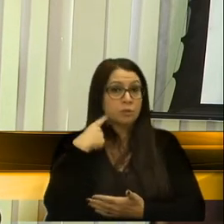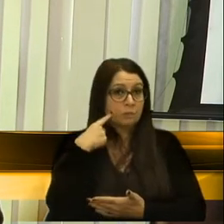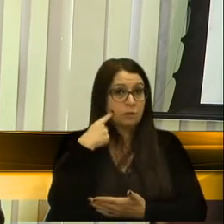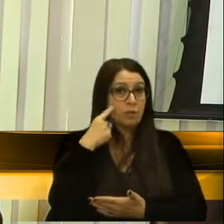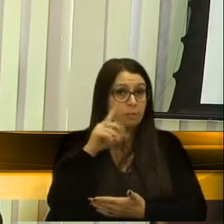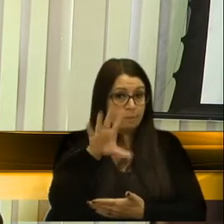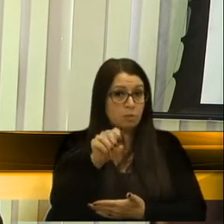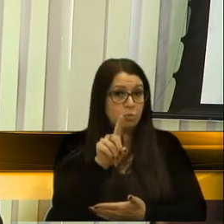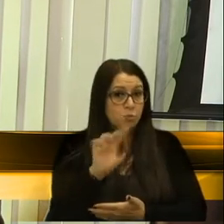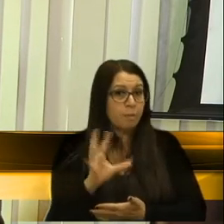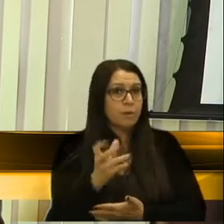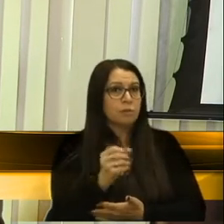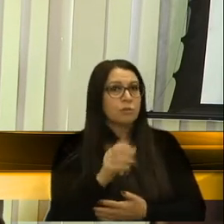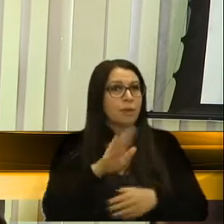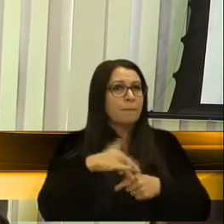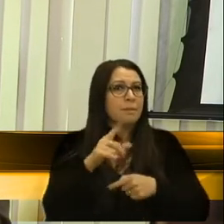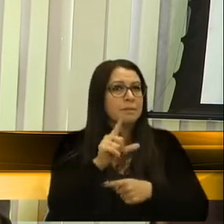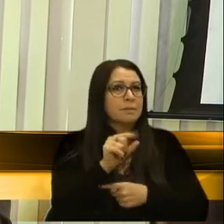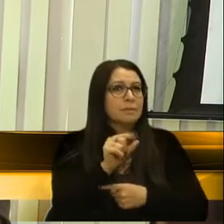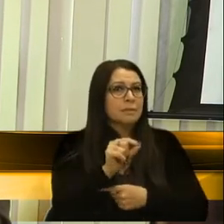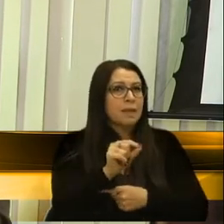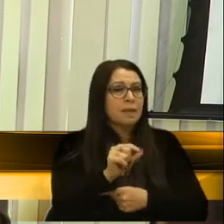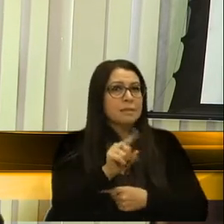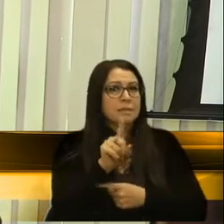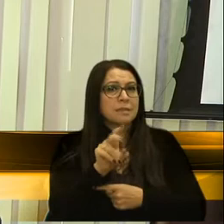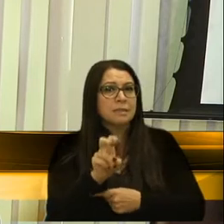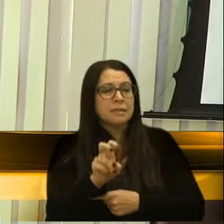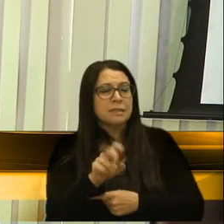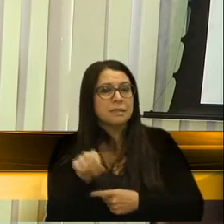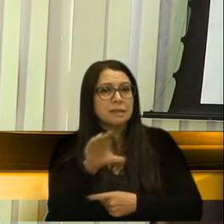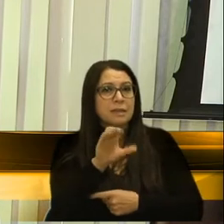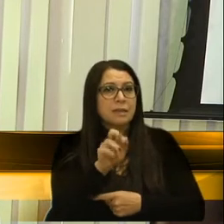um milhão tiveram mais de 10, 15 cargos.